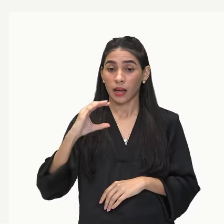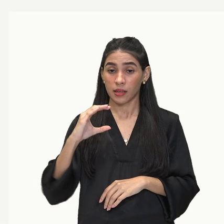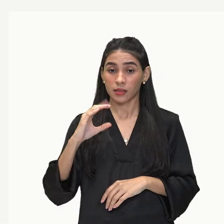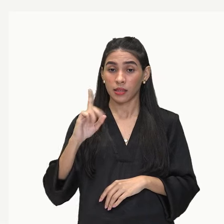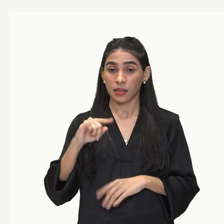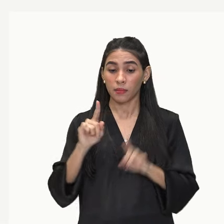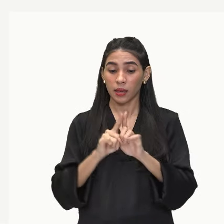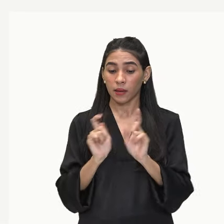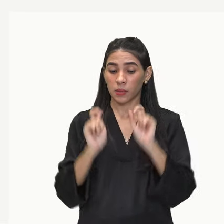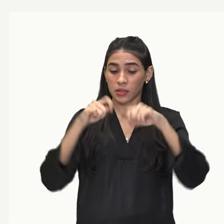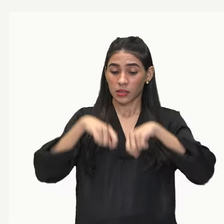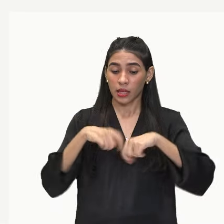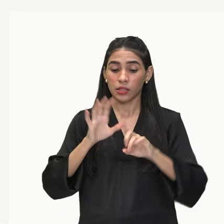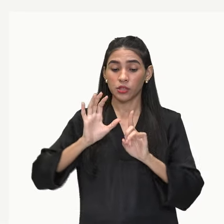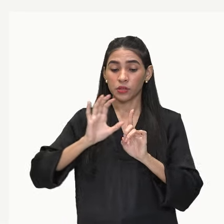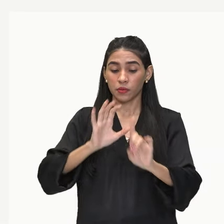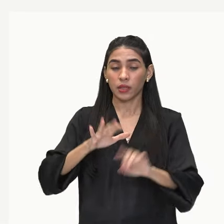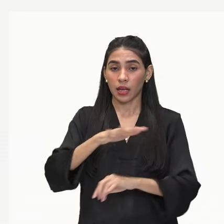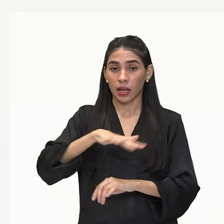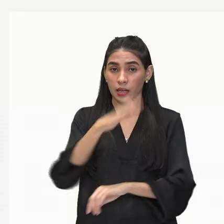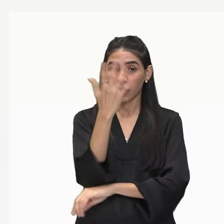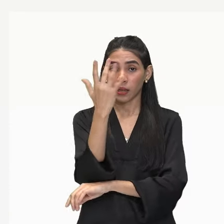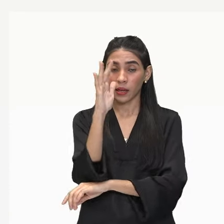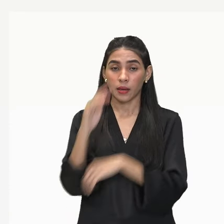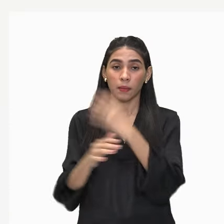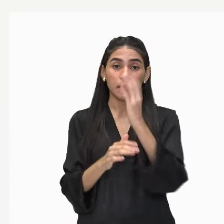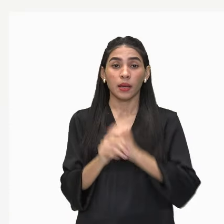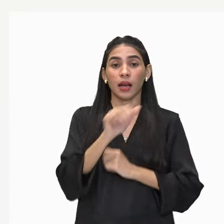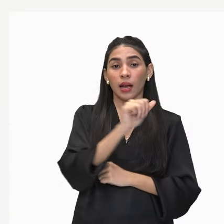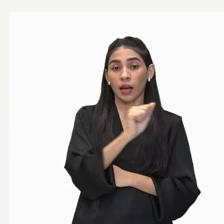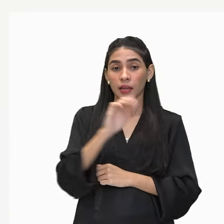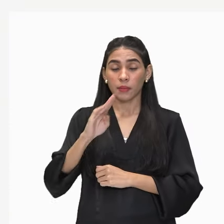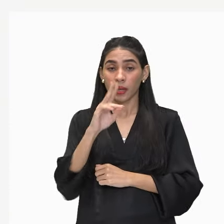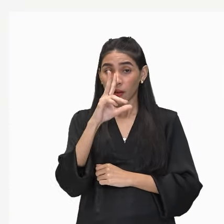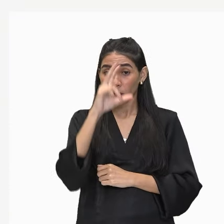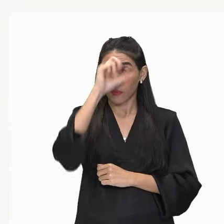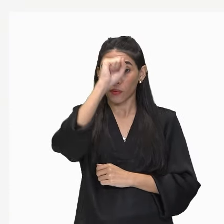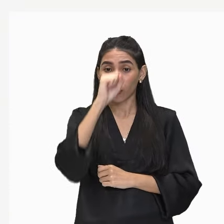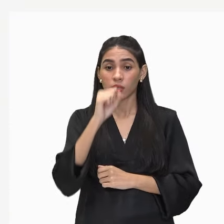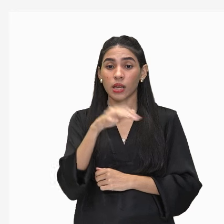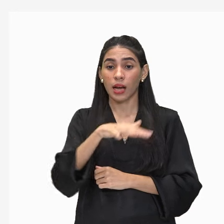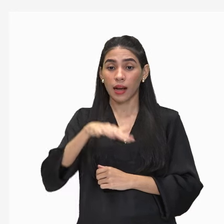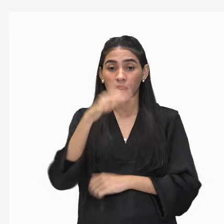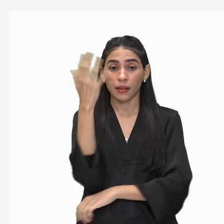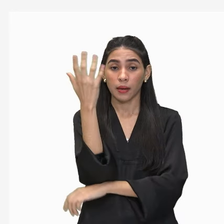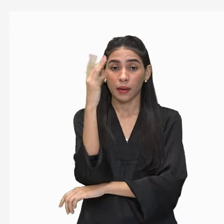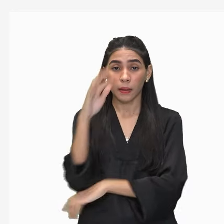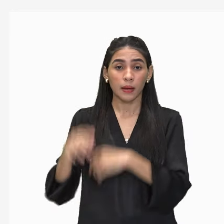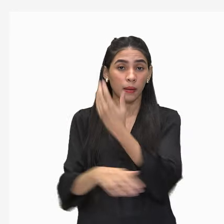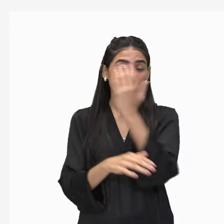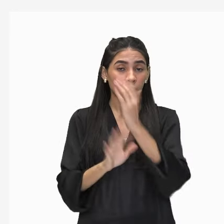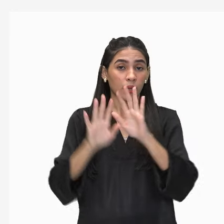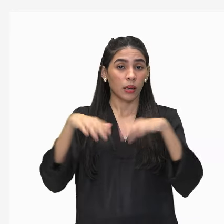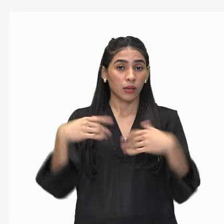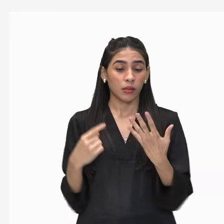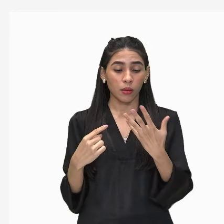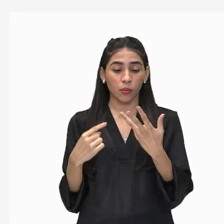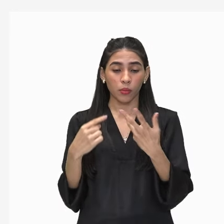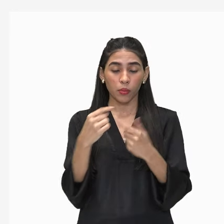meio, né? E a área entre A e B representa resistência ambiental. Tá bom? Então, todas essas